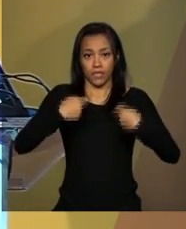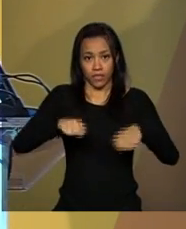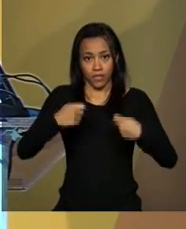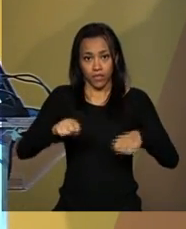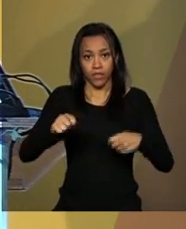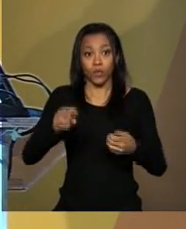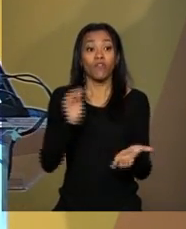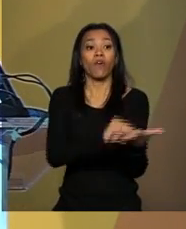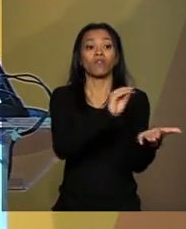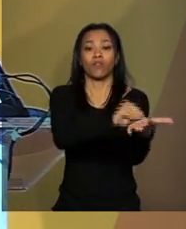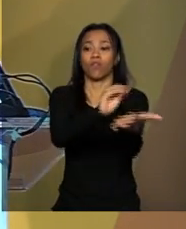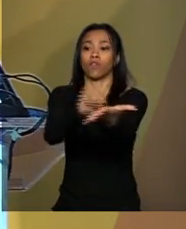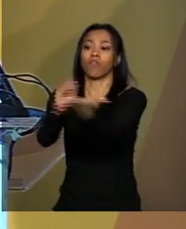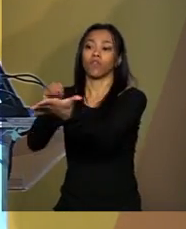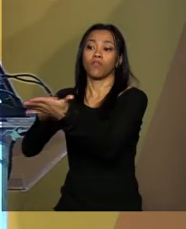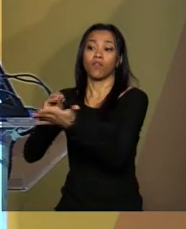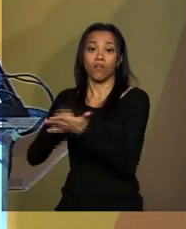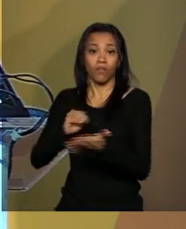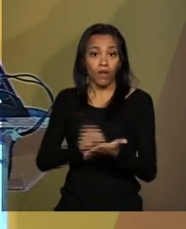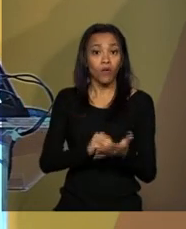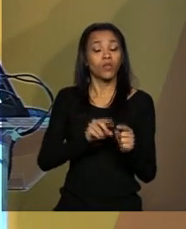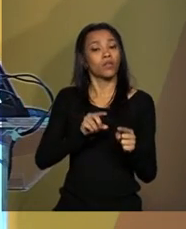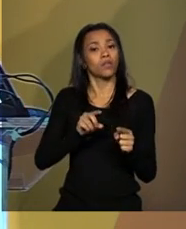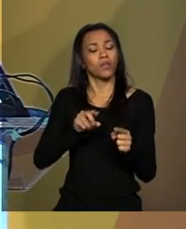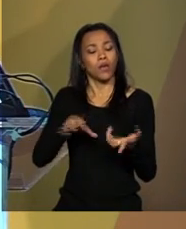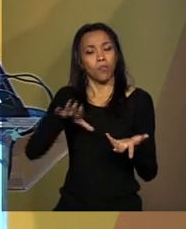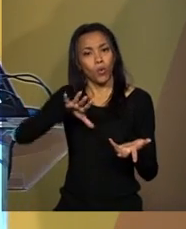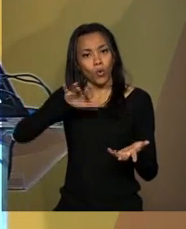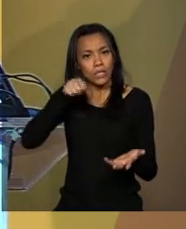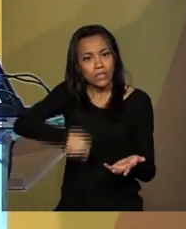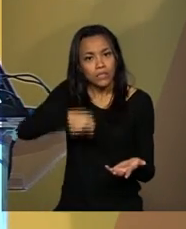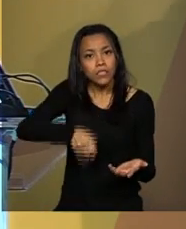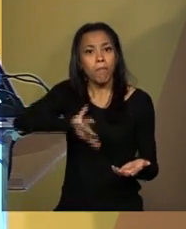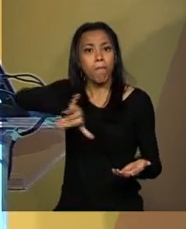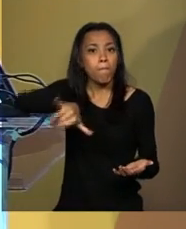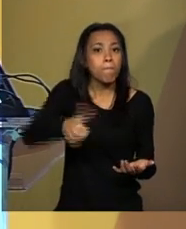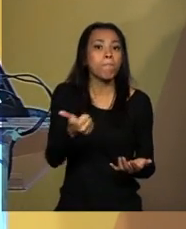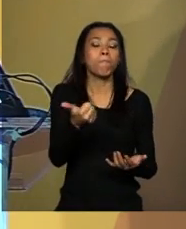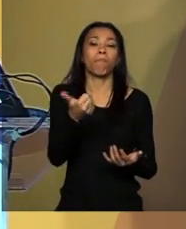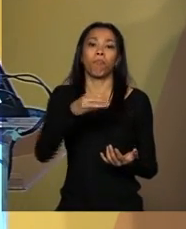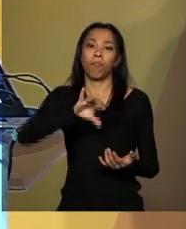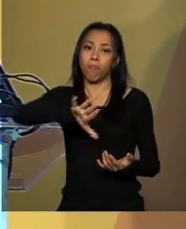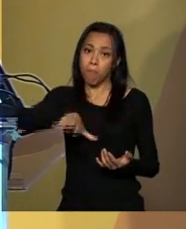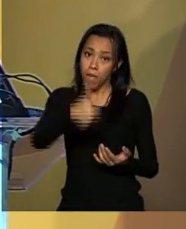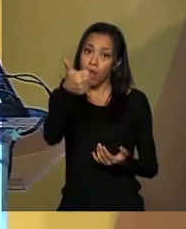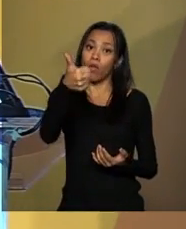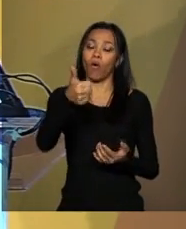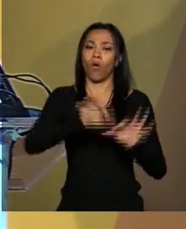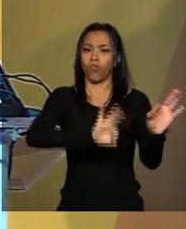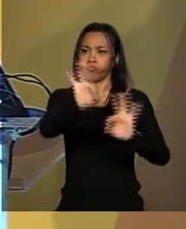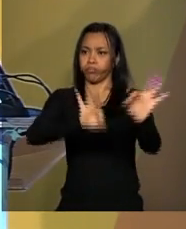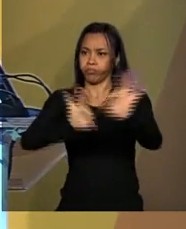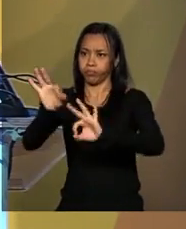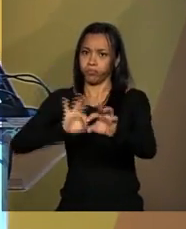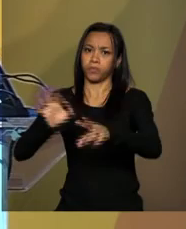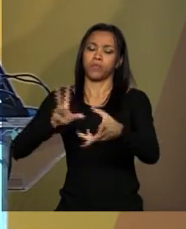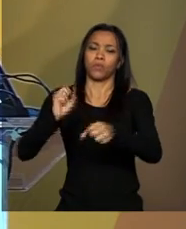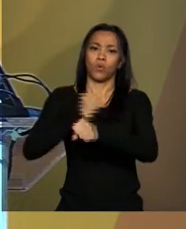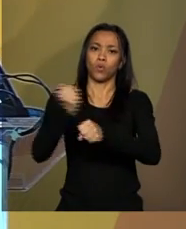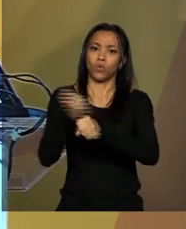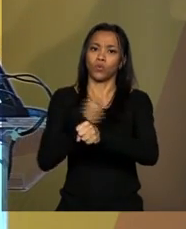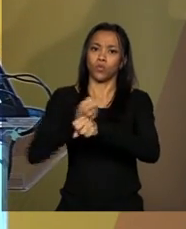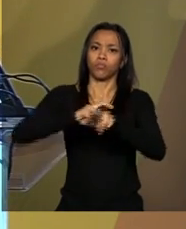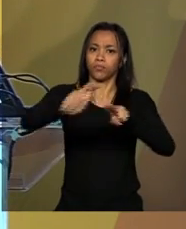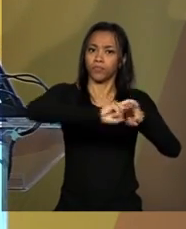potencial por melhor infraestrutura em projetos viáveis de investimento para o capital privado.